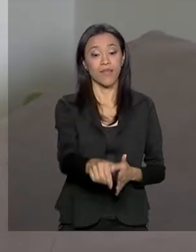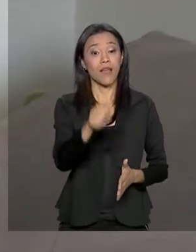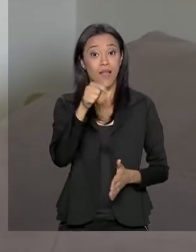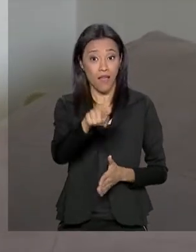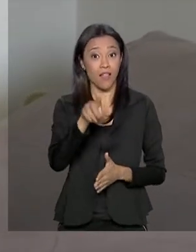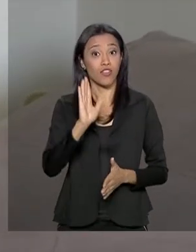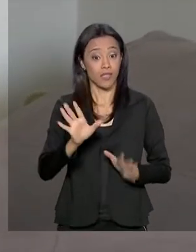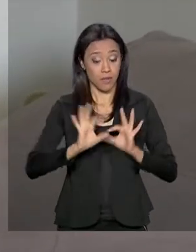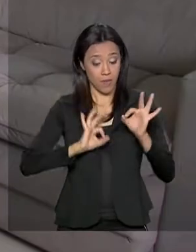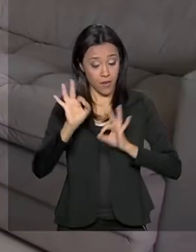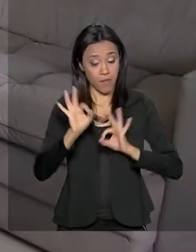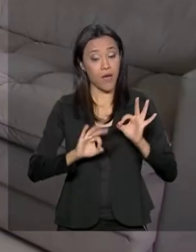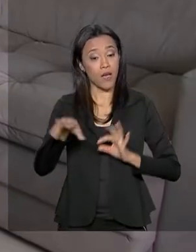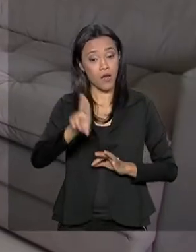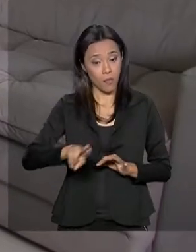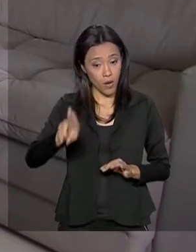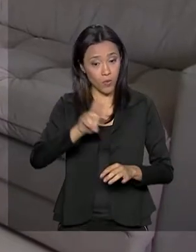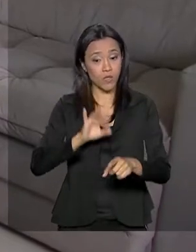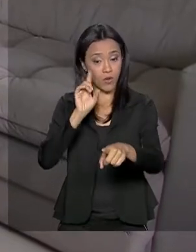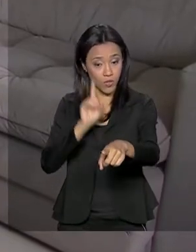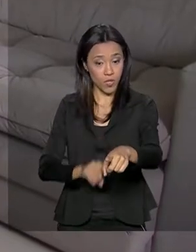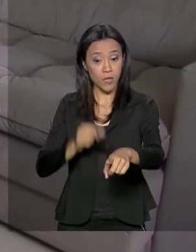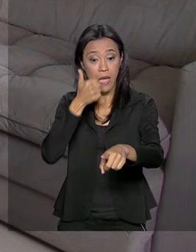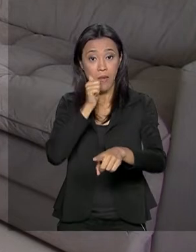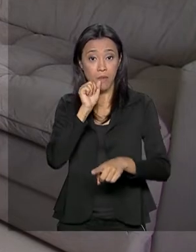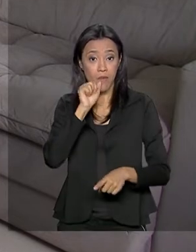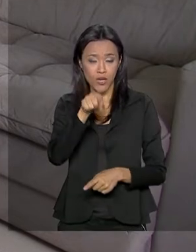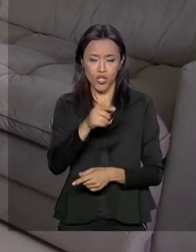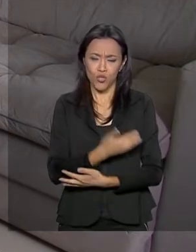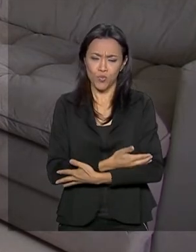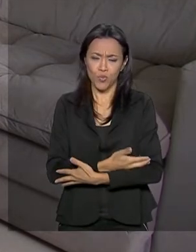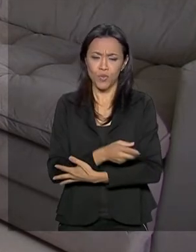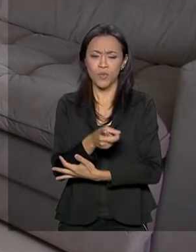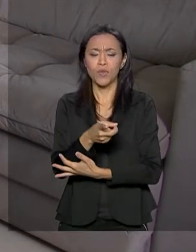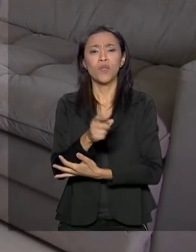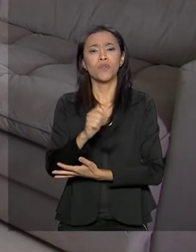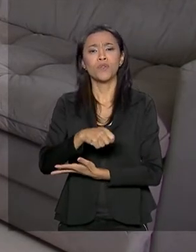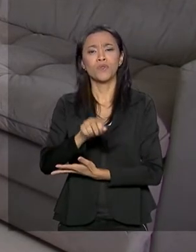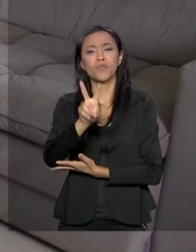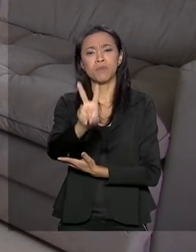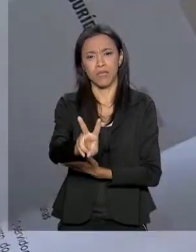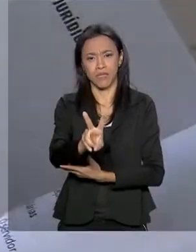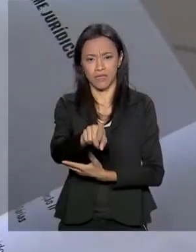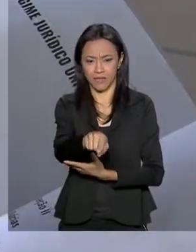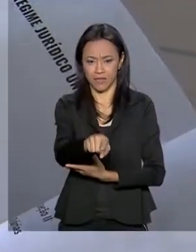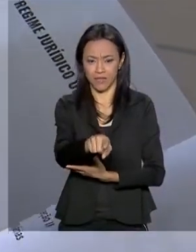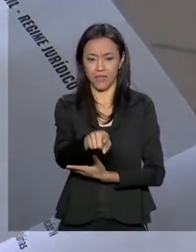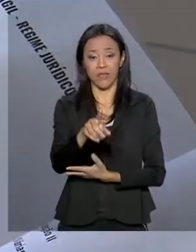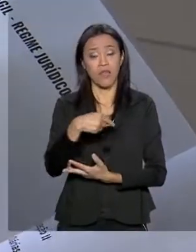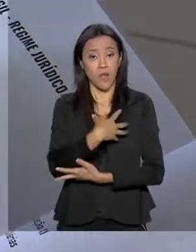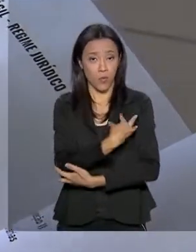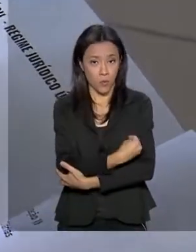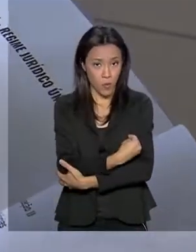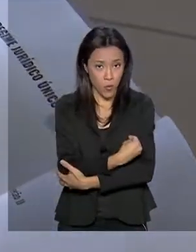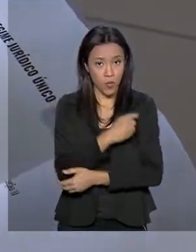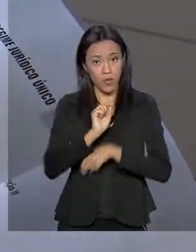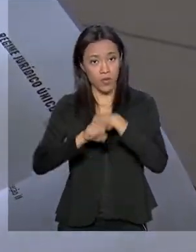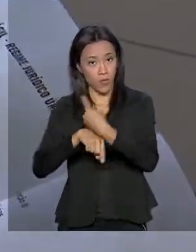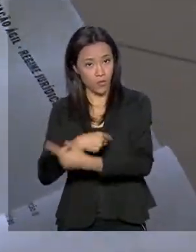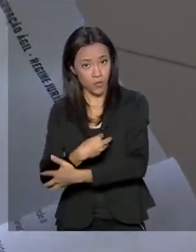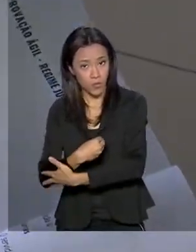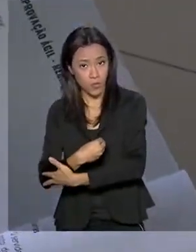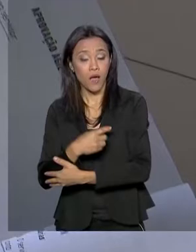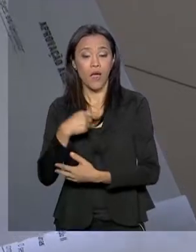usufruir desse direito. Ela é mãe do pequeno João Miguel, que tem apenas dois meses de vida. Entre uma mamada e outra, ela